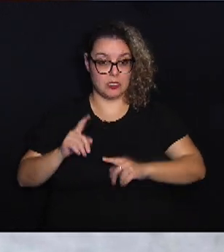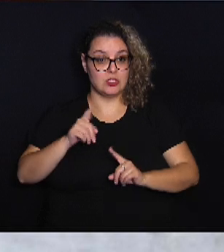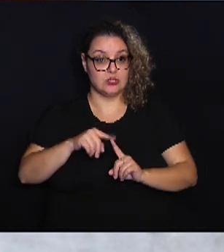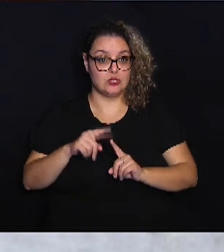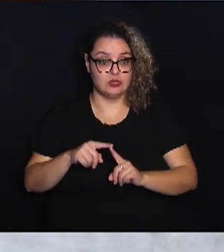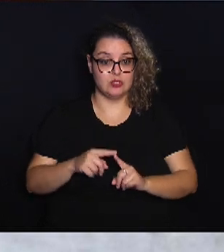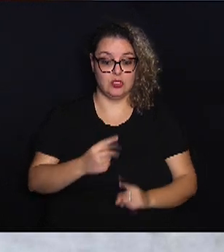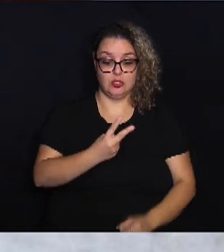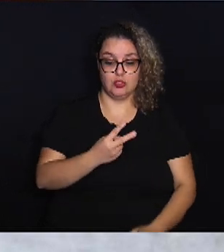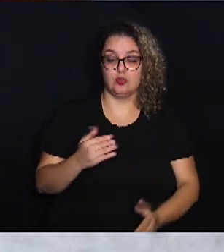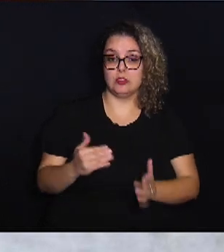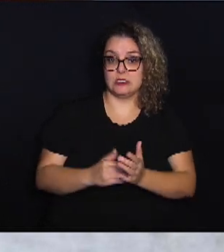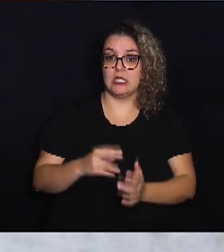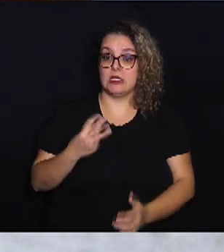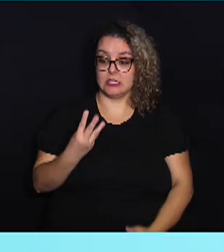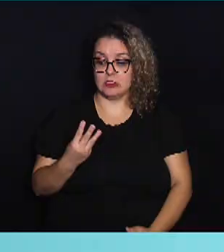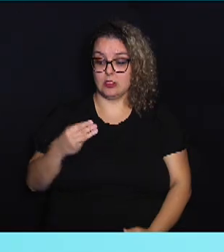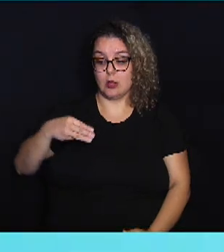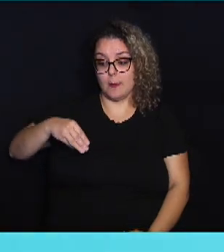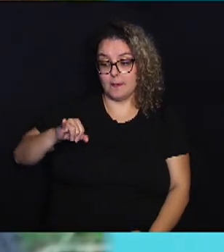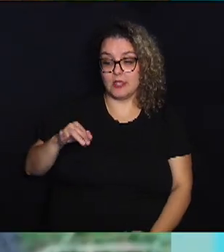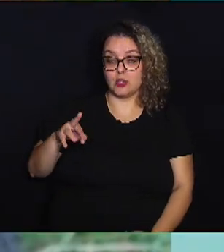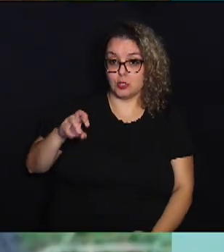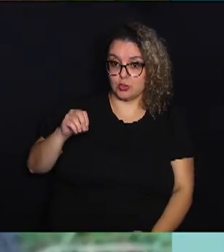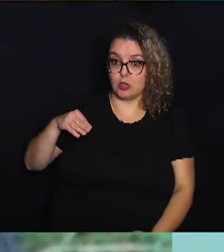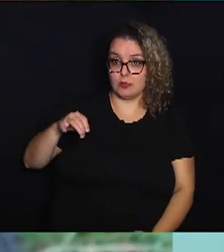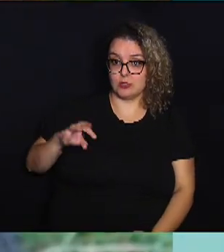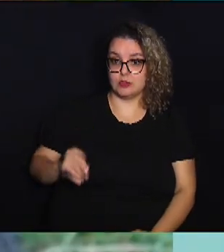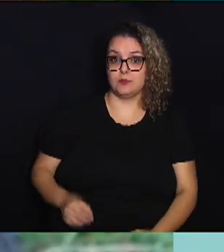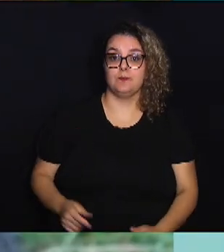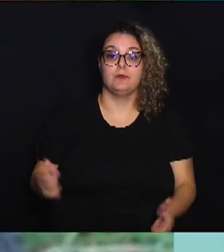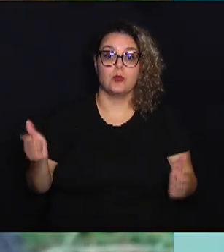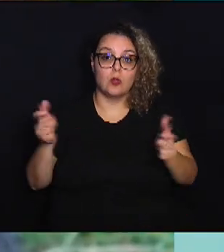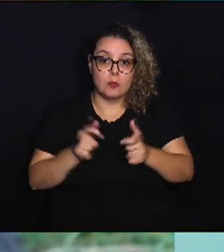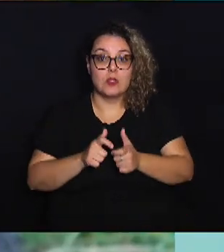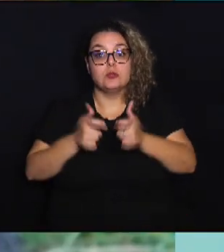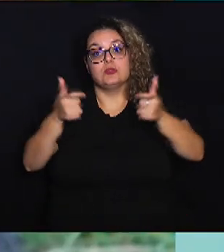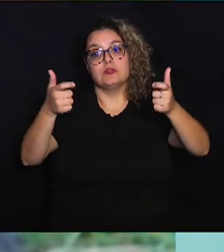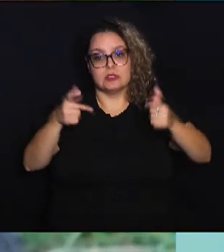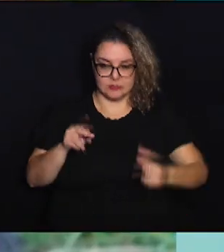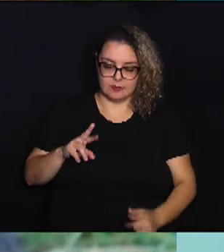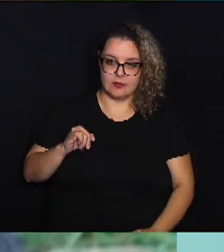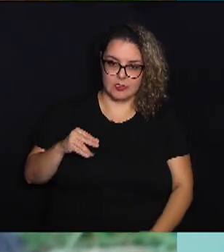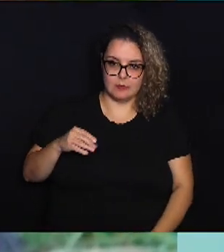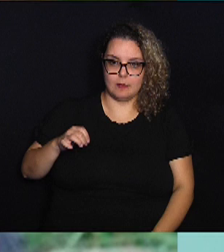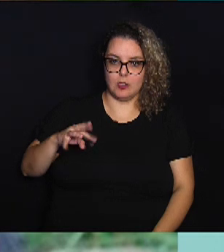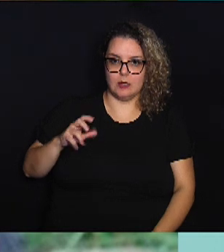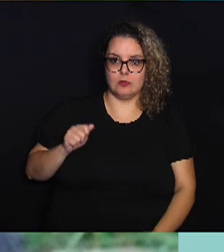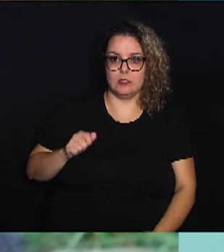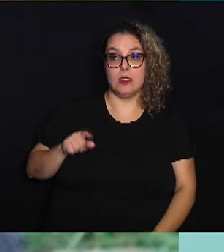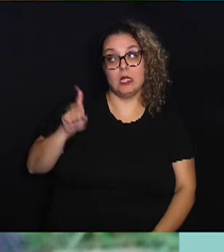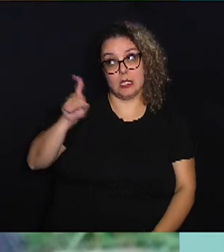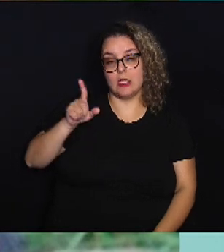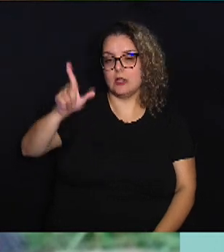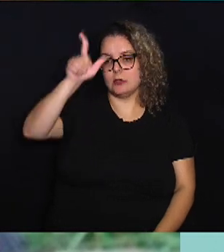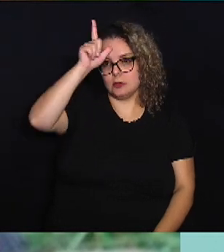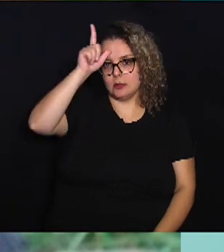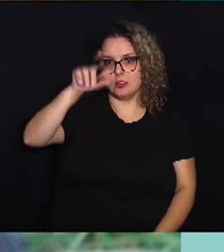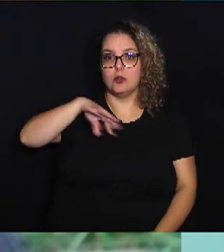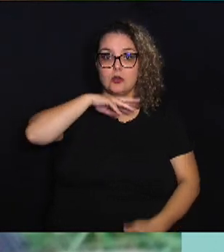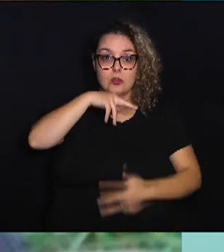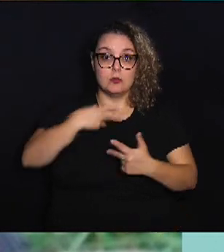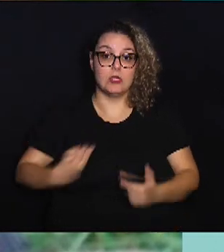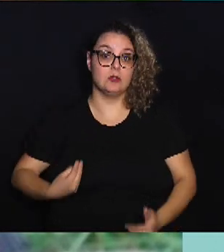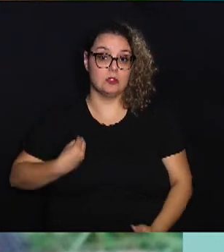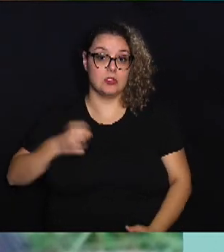medir de 2 a 3 micrômetros. O menor entre os grandes primatas é descoberto na Alemanha. Os animais viveram na